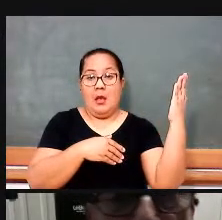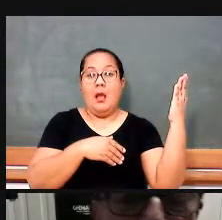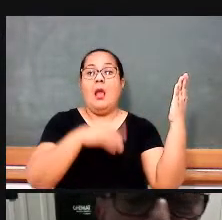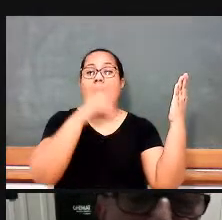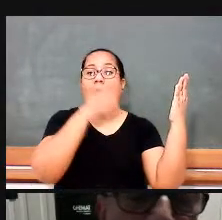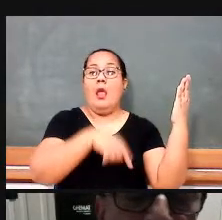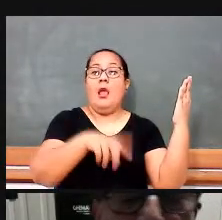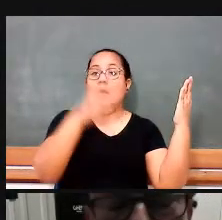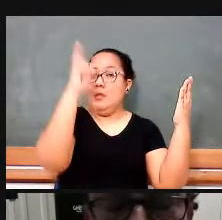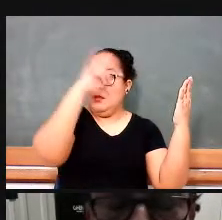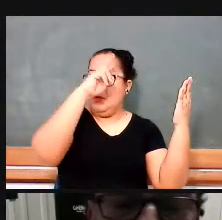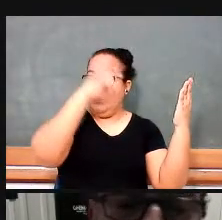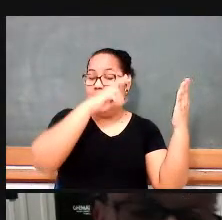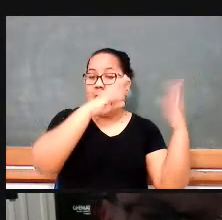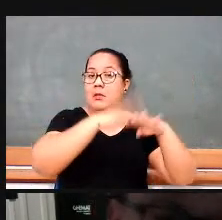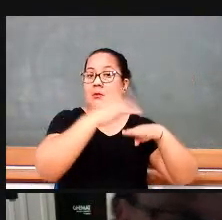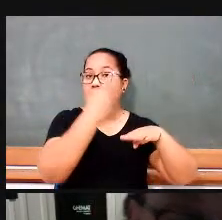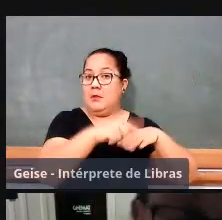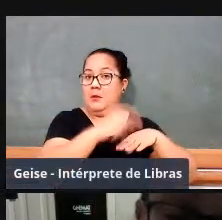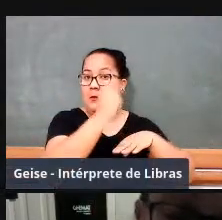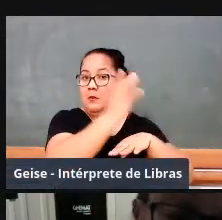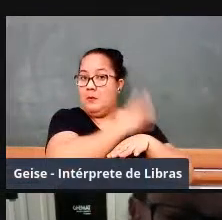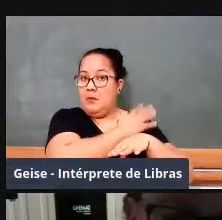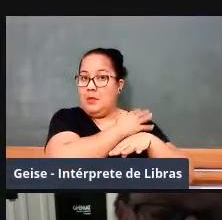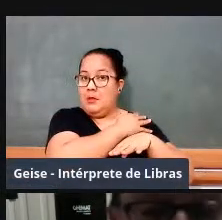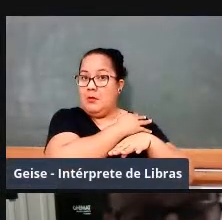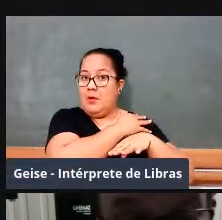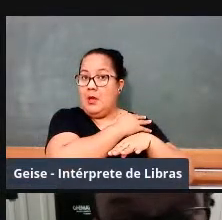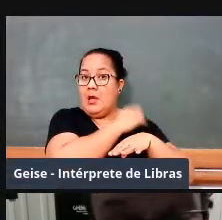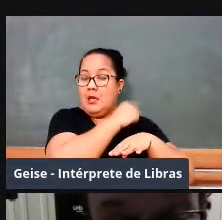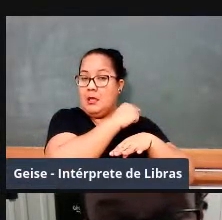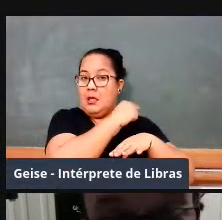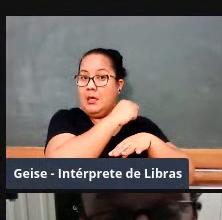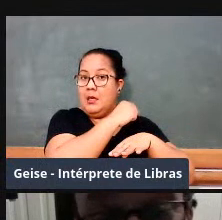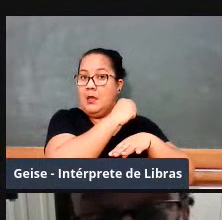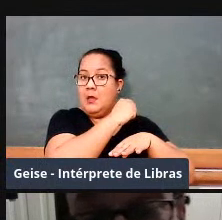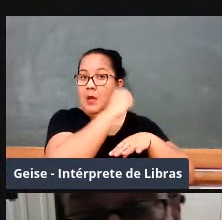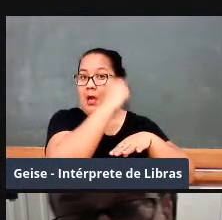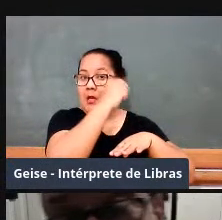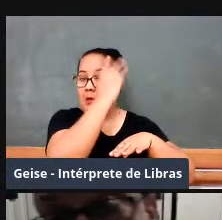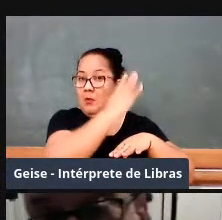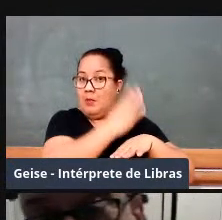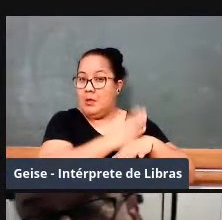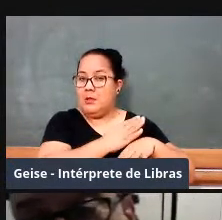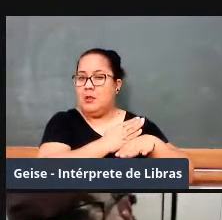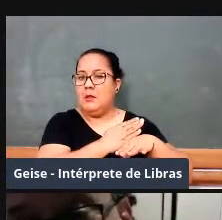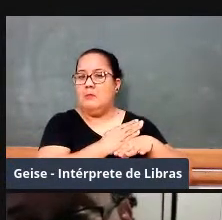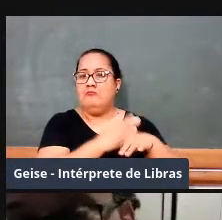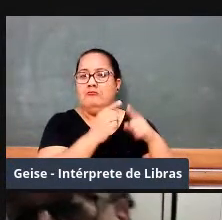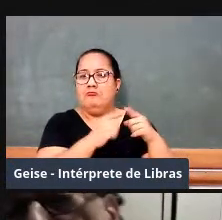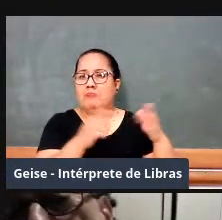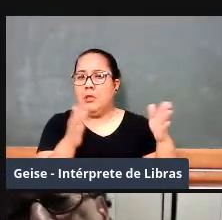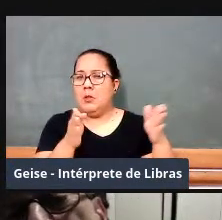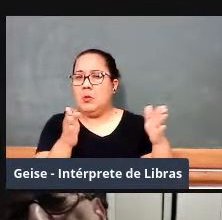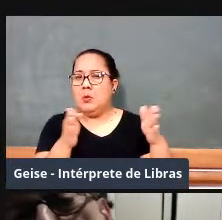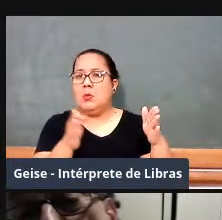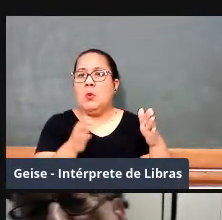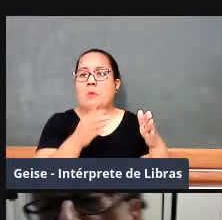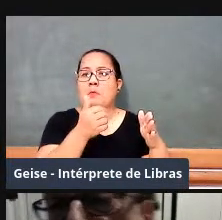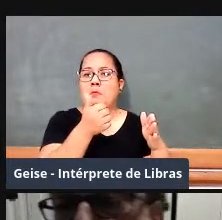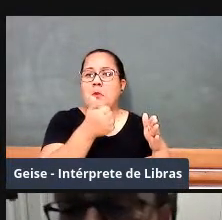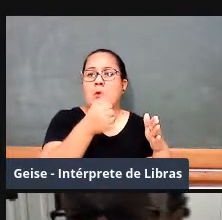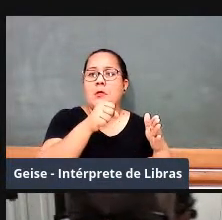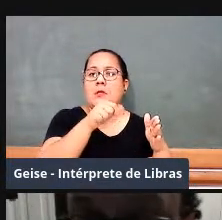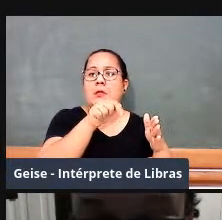matemática escolar no Brasil, de 1730 a 1930. E do lado direito, a matemática na